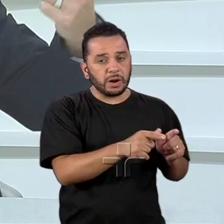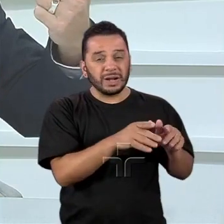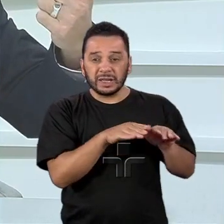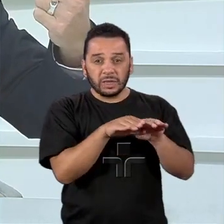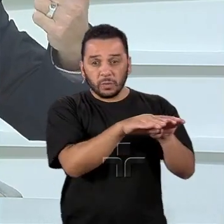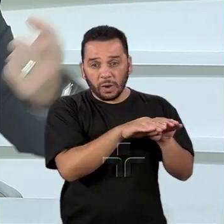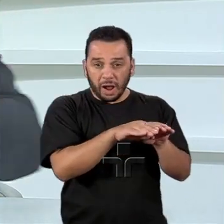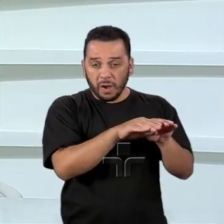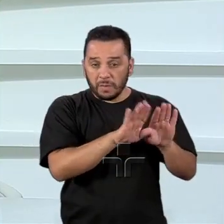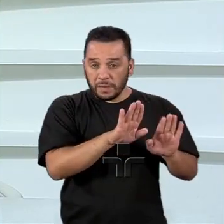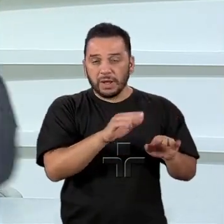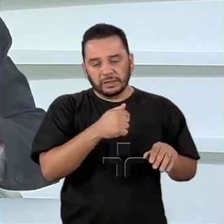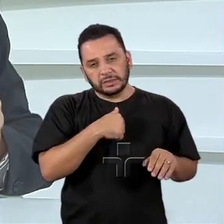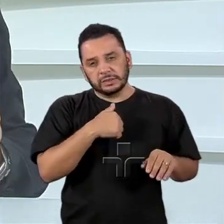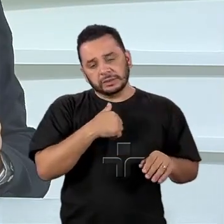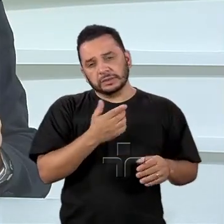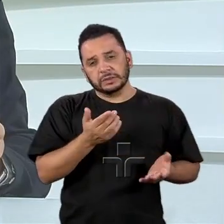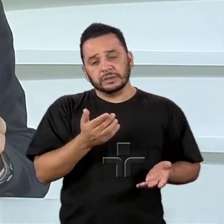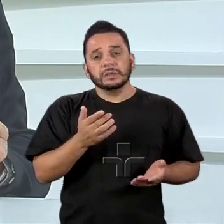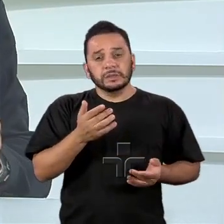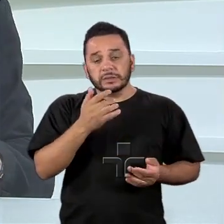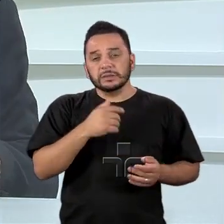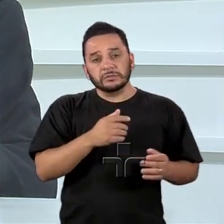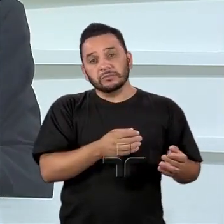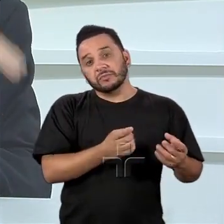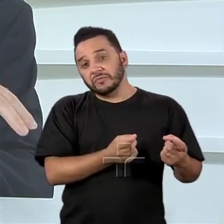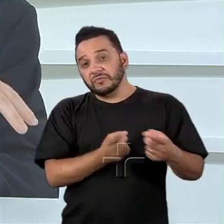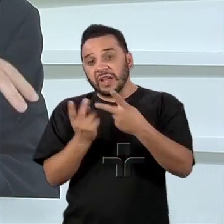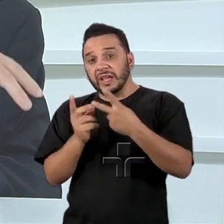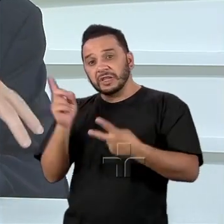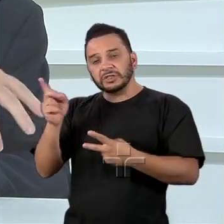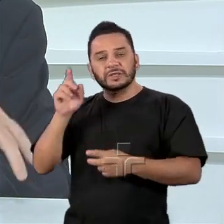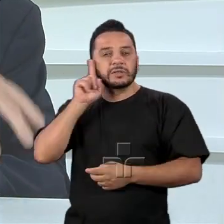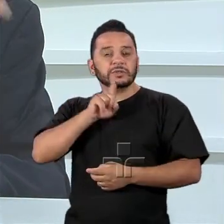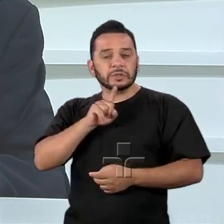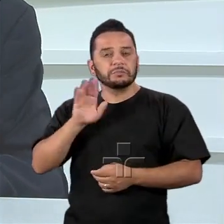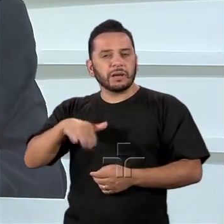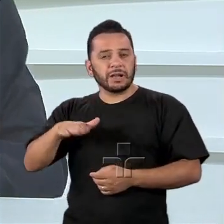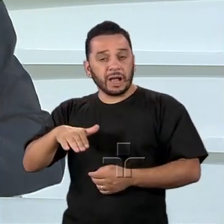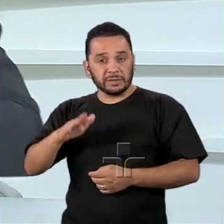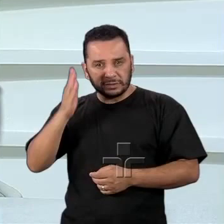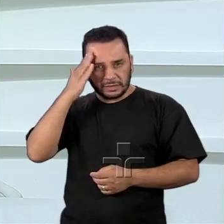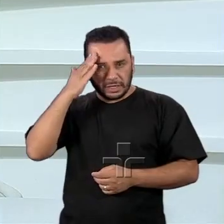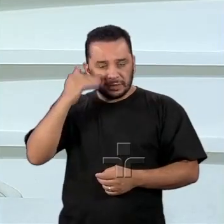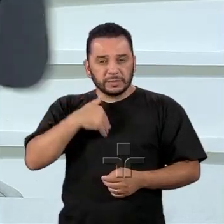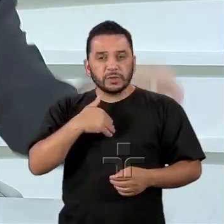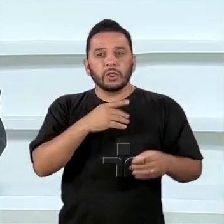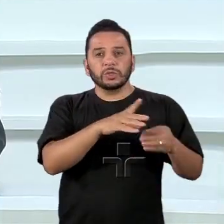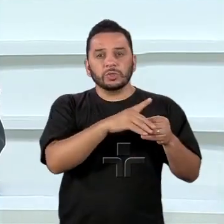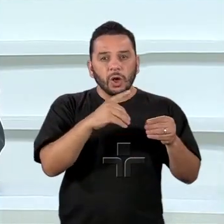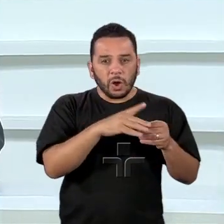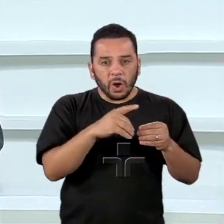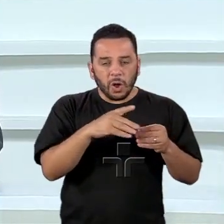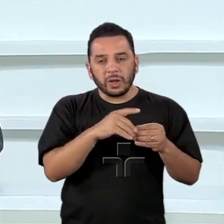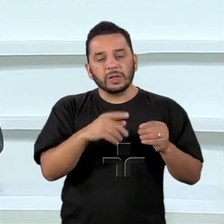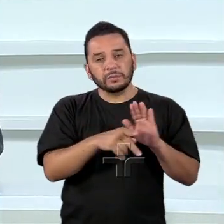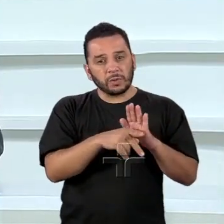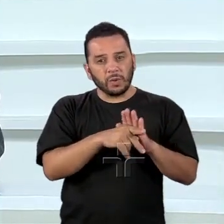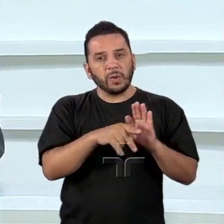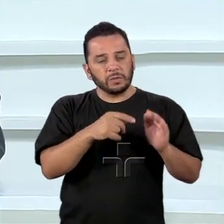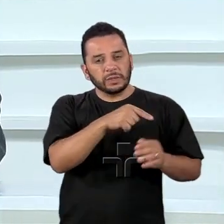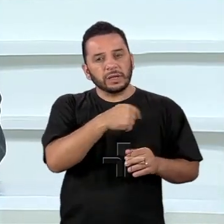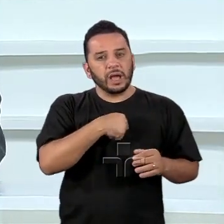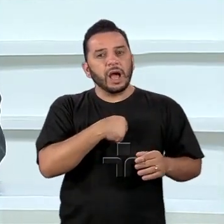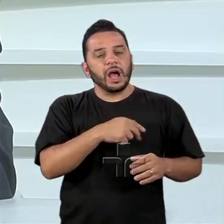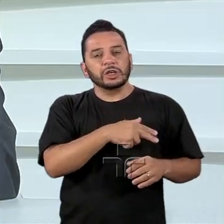aumentar o poder de compra porque os produtos chegam mais baratos e os dólares que a China ganha ele põe nos Estados Unidos para